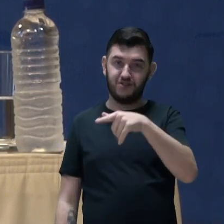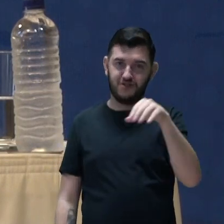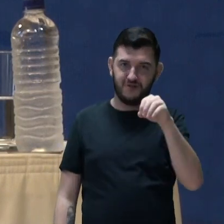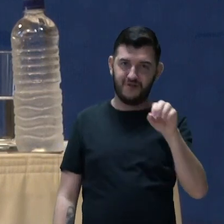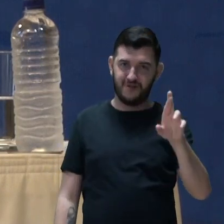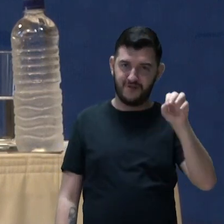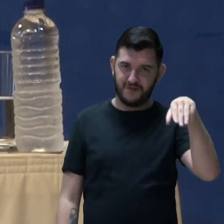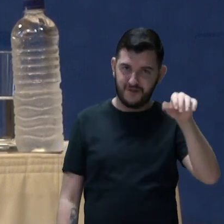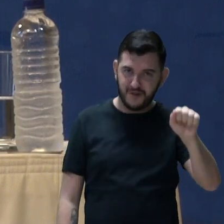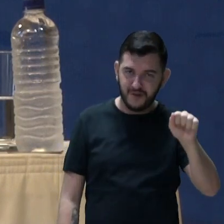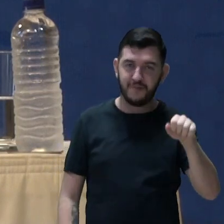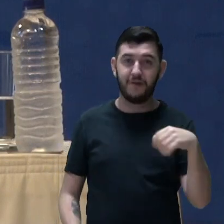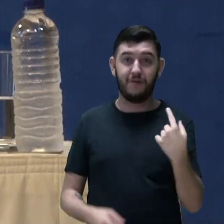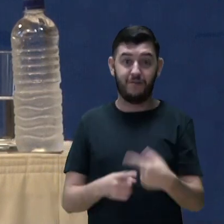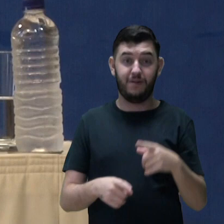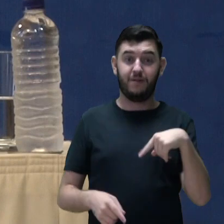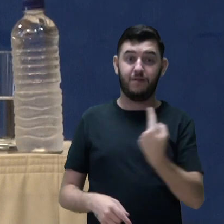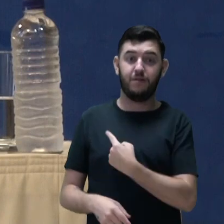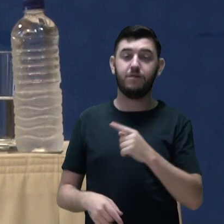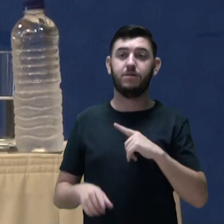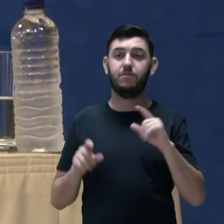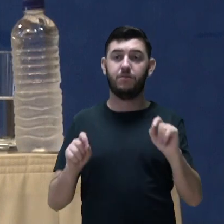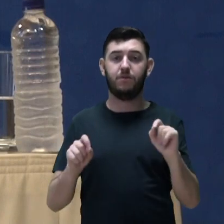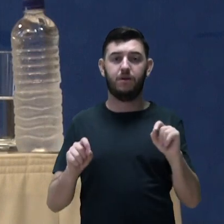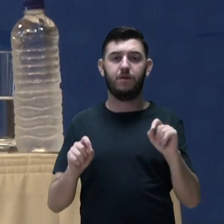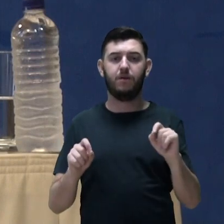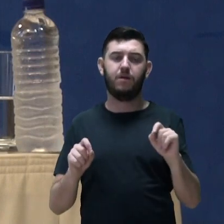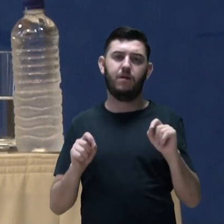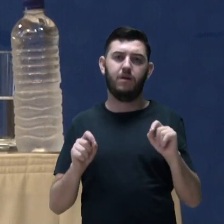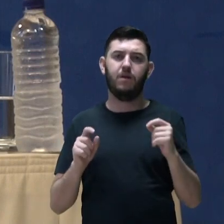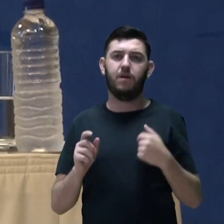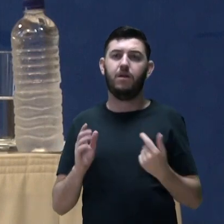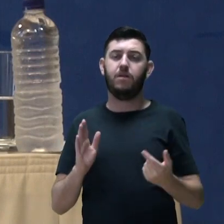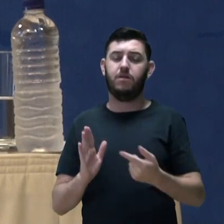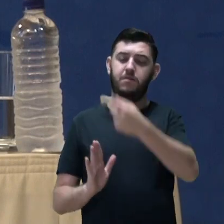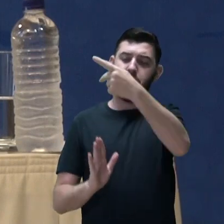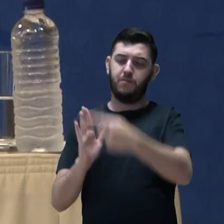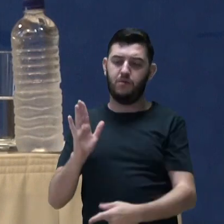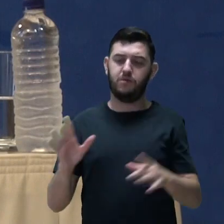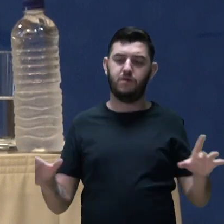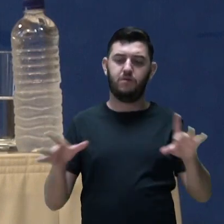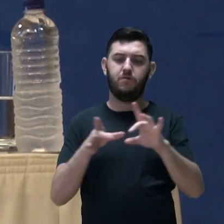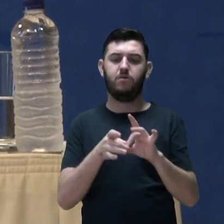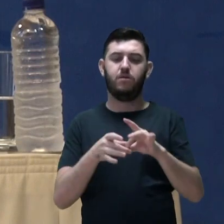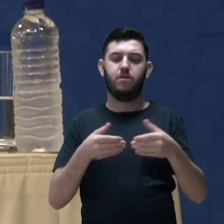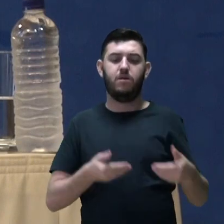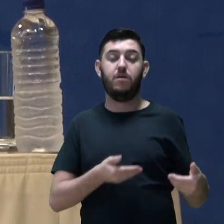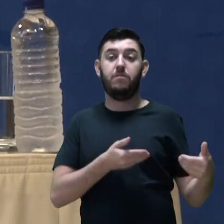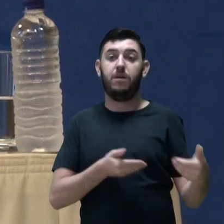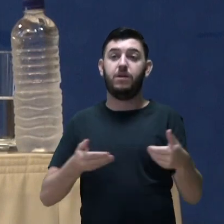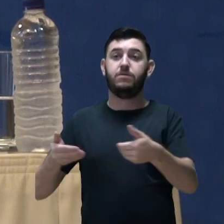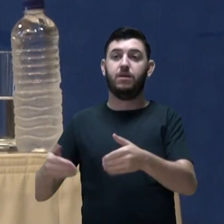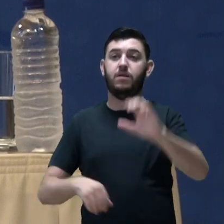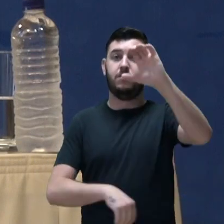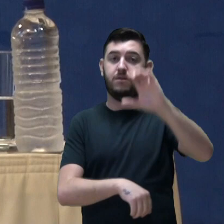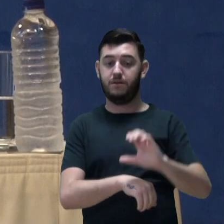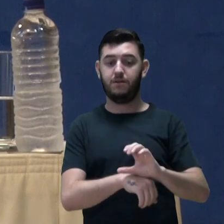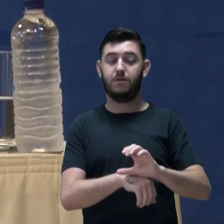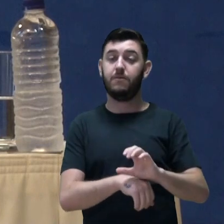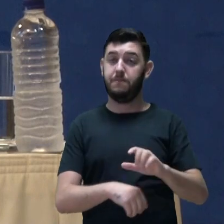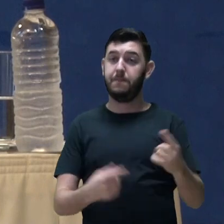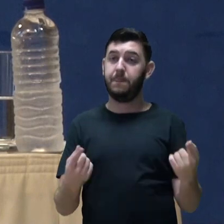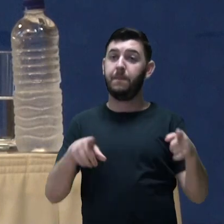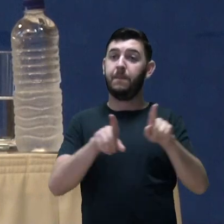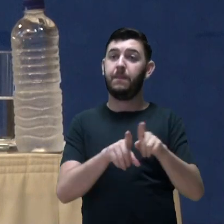aliando, então, a um programa importante do Ministério da Cidadania, com o objetivo de celebrar parcerias com as